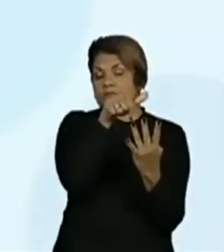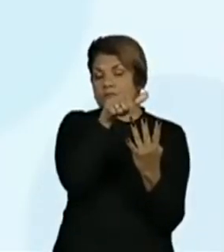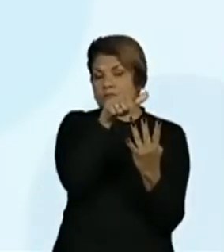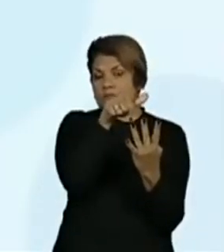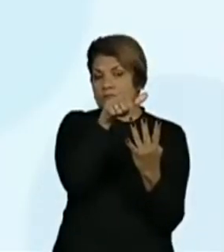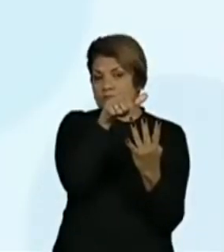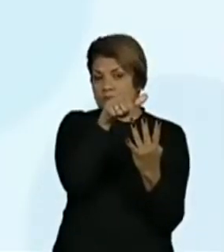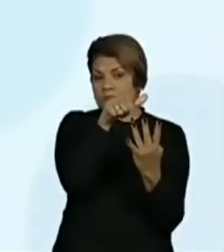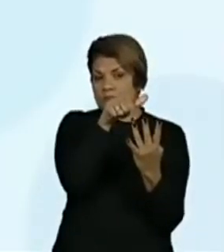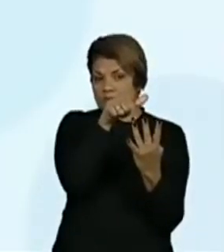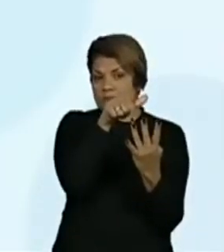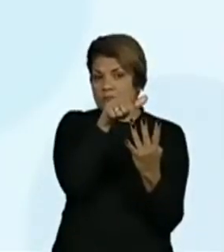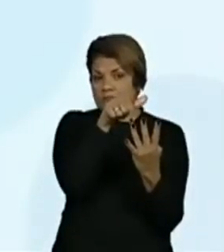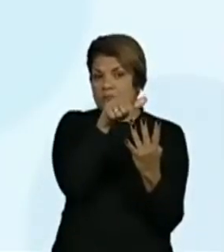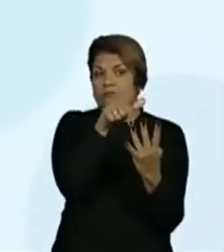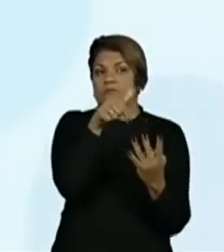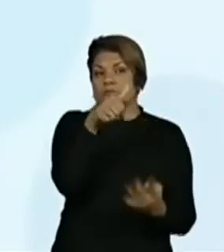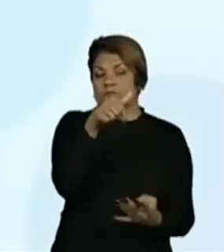Setecentos